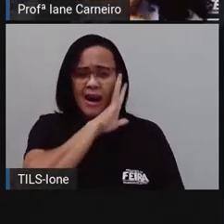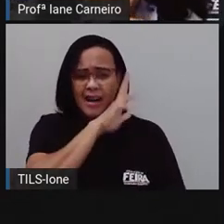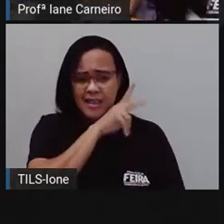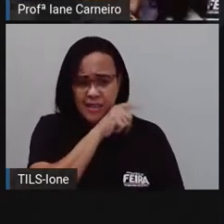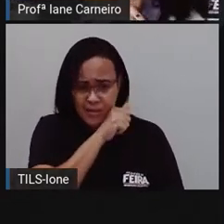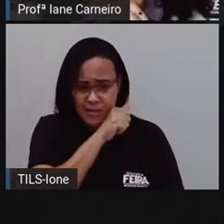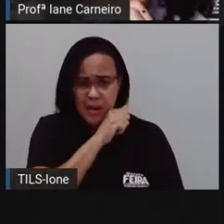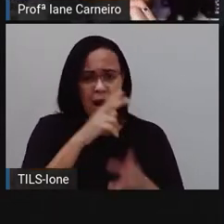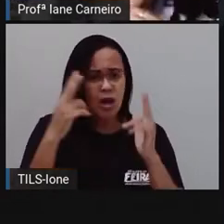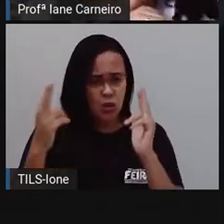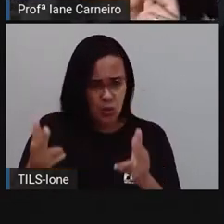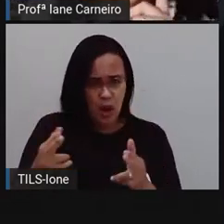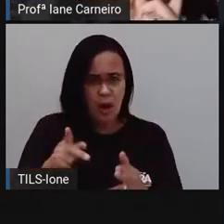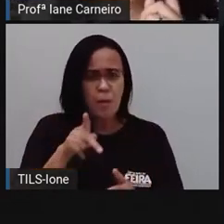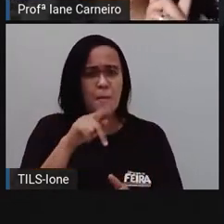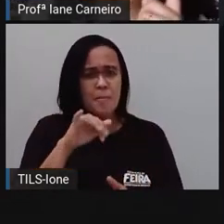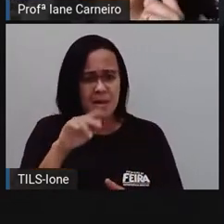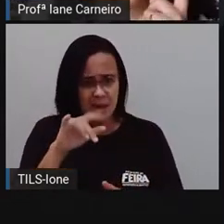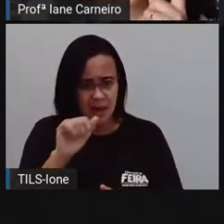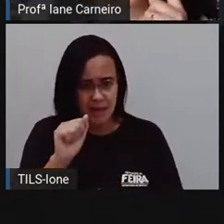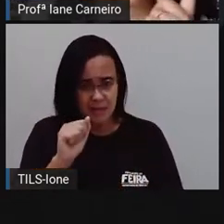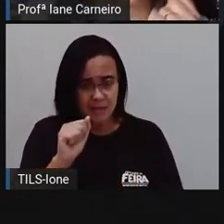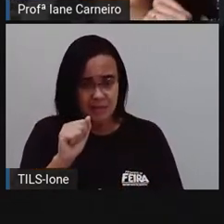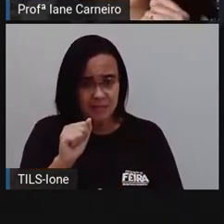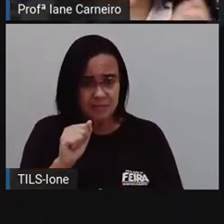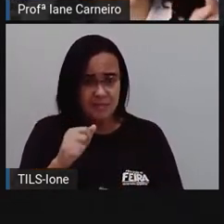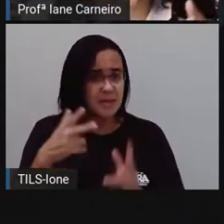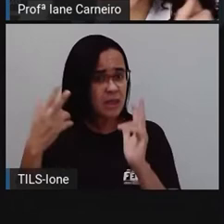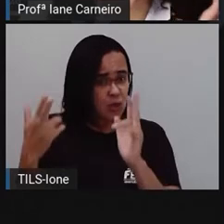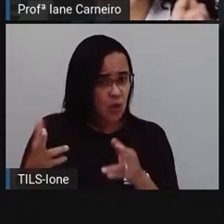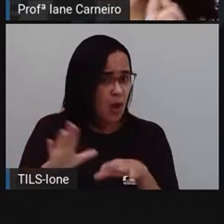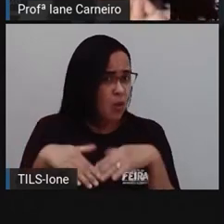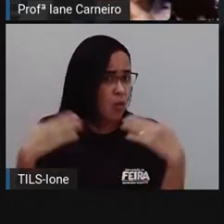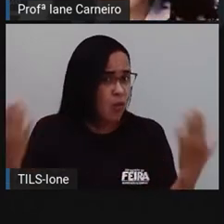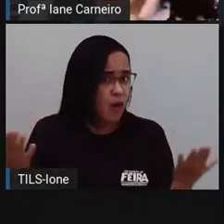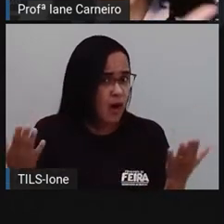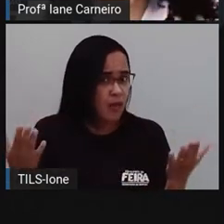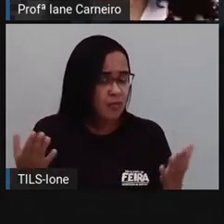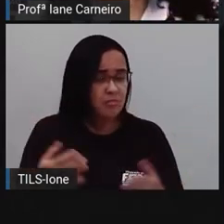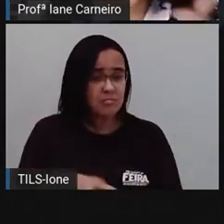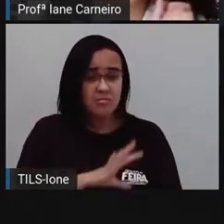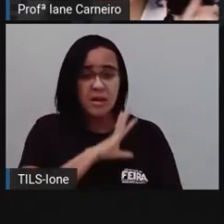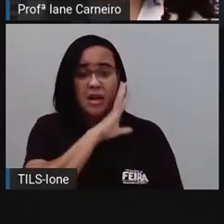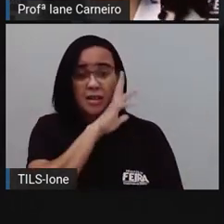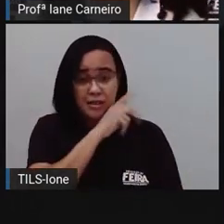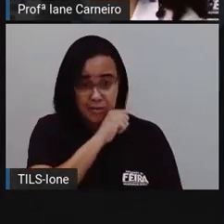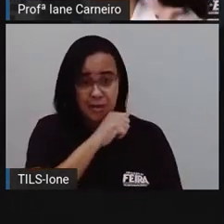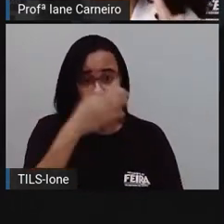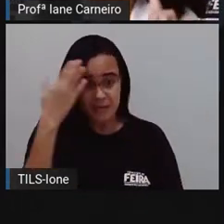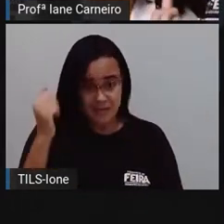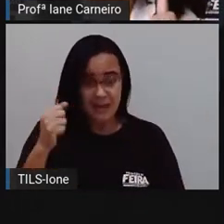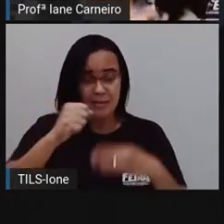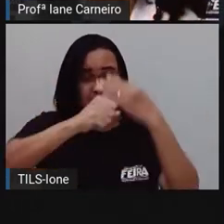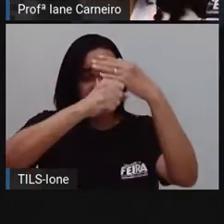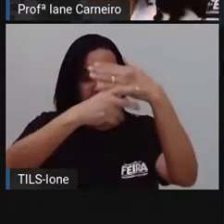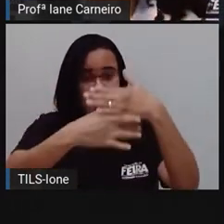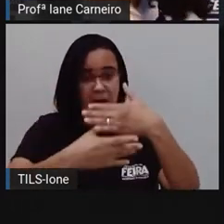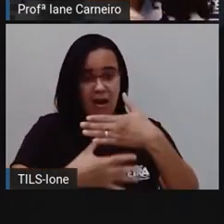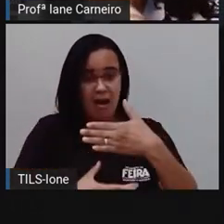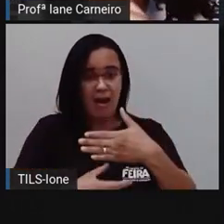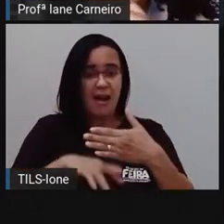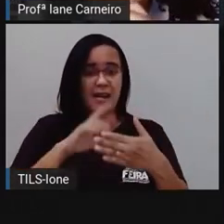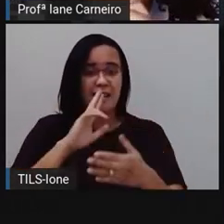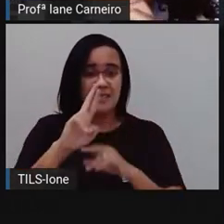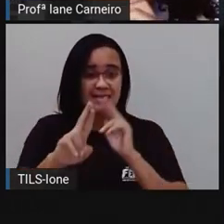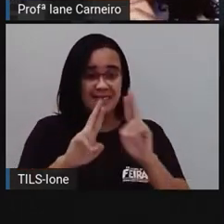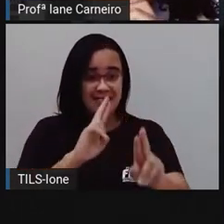pia? Qual é o outro animal que também pia? Coloca aí nos comentários. Comenta aí na sua casa qual é o outro animal que